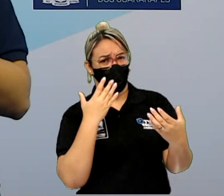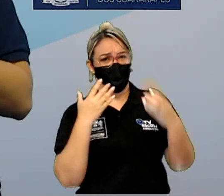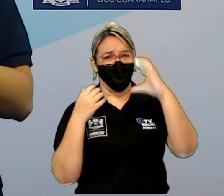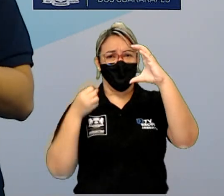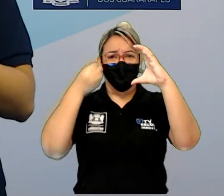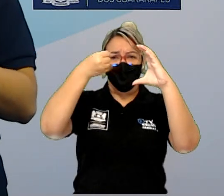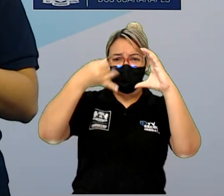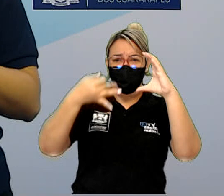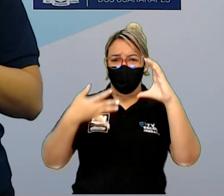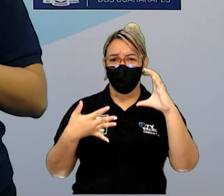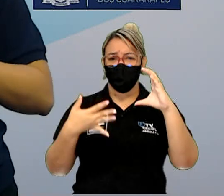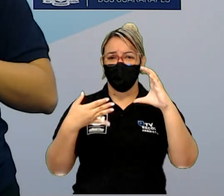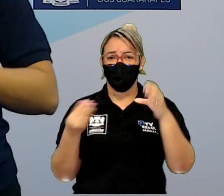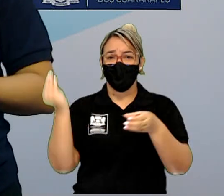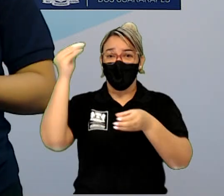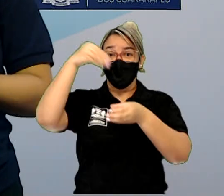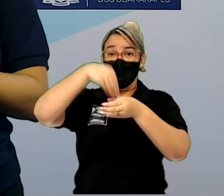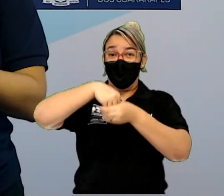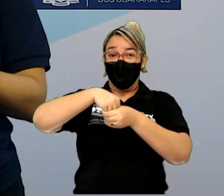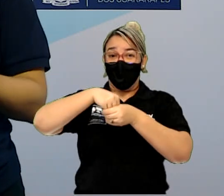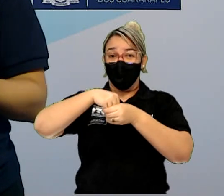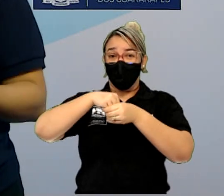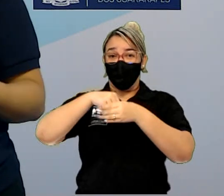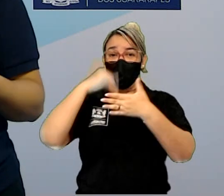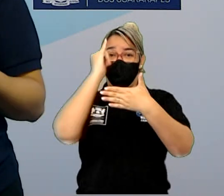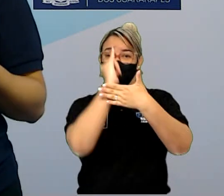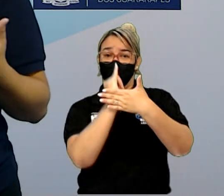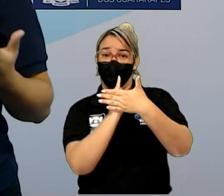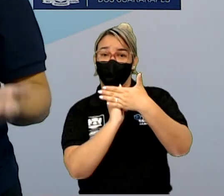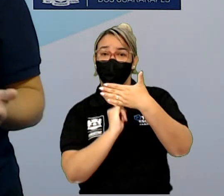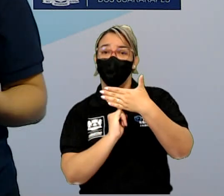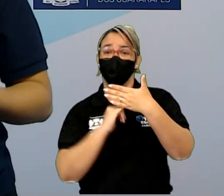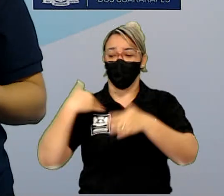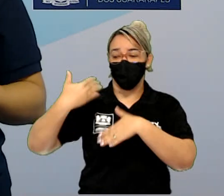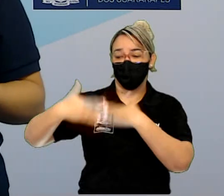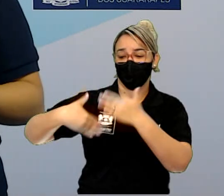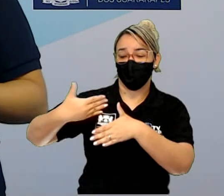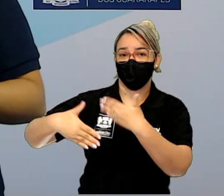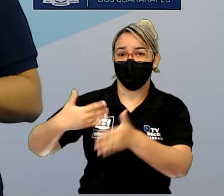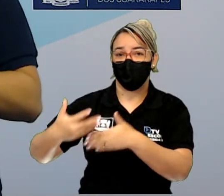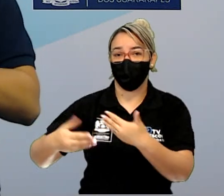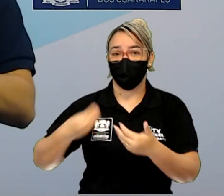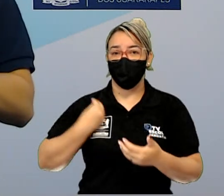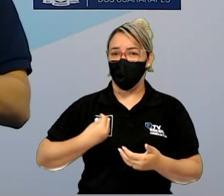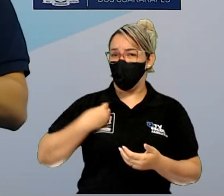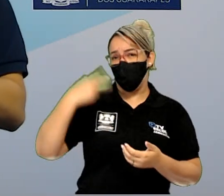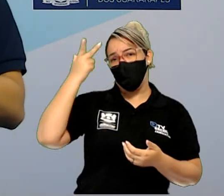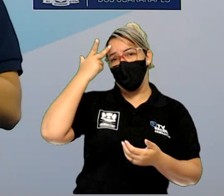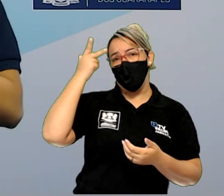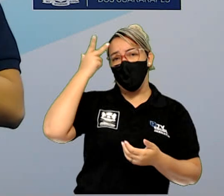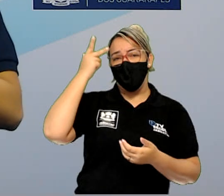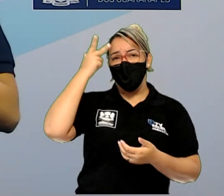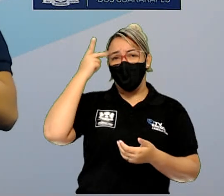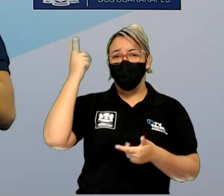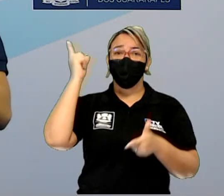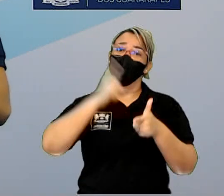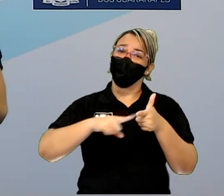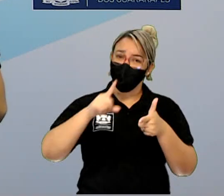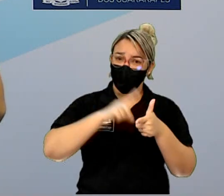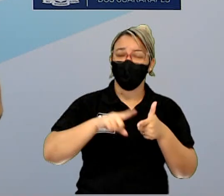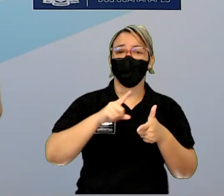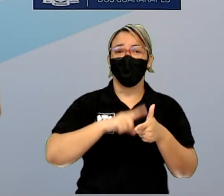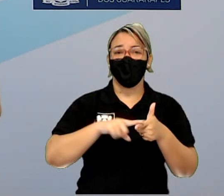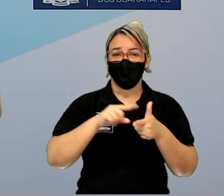internas desses personagens que podem ser transferidas para qualquer pessoa dentro da realidade. Então, há um grande problema aí